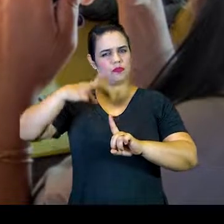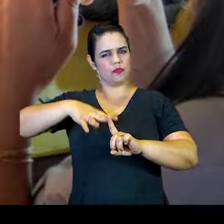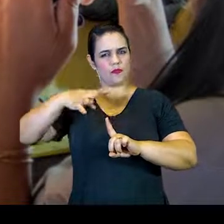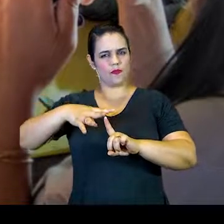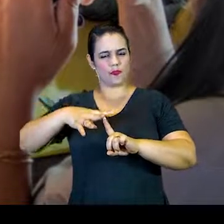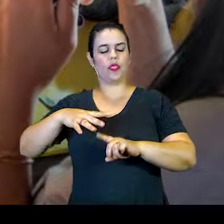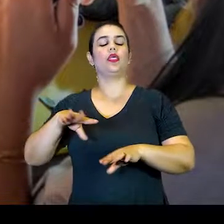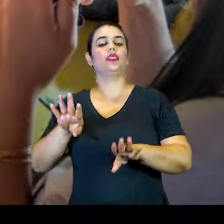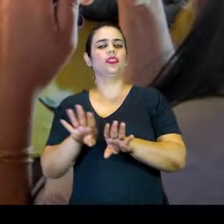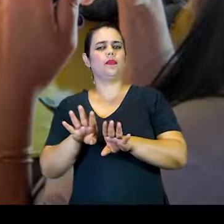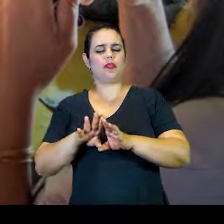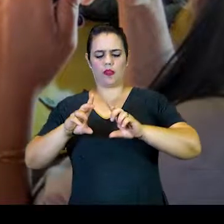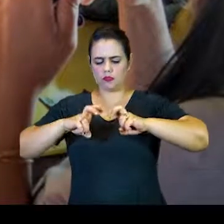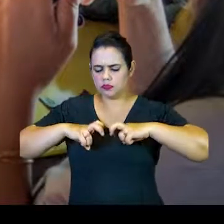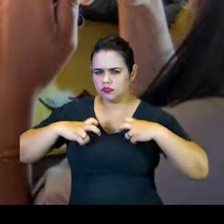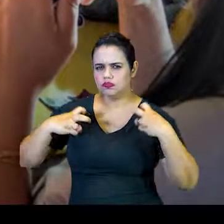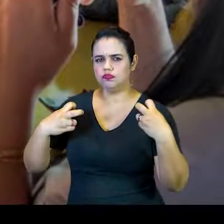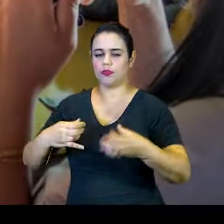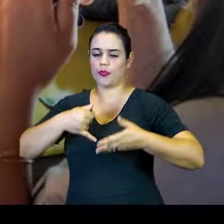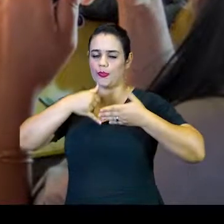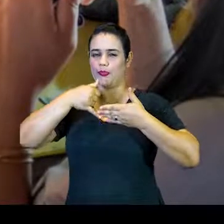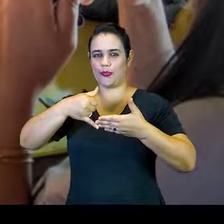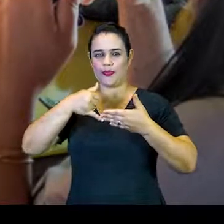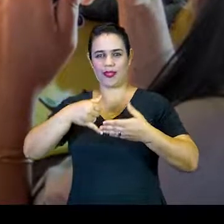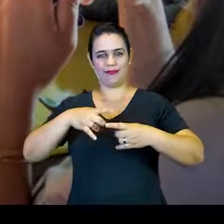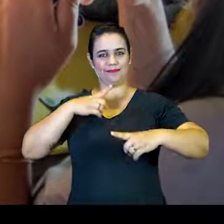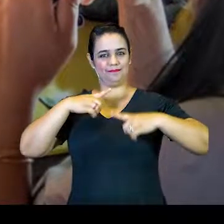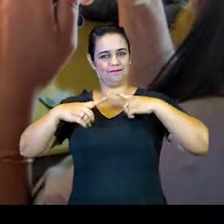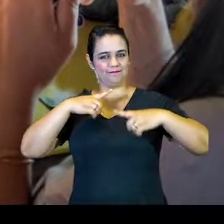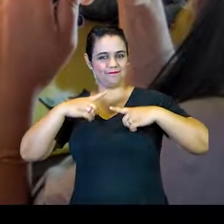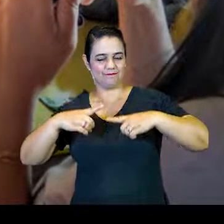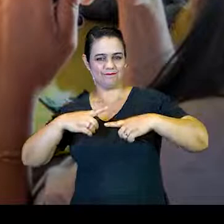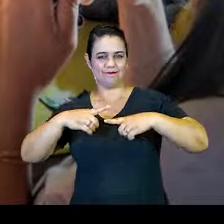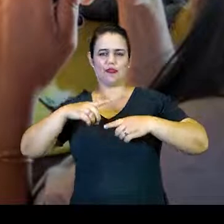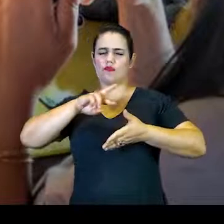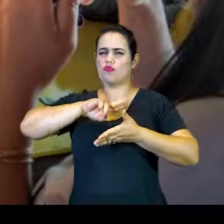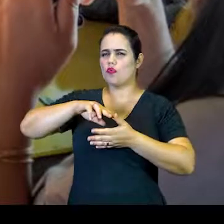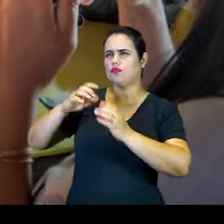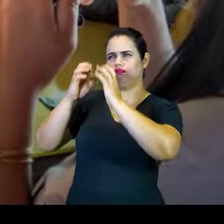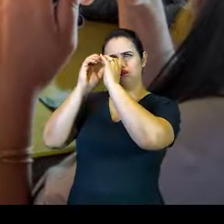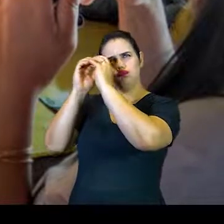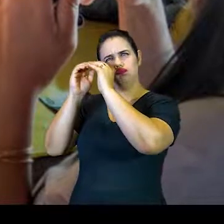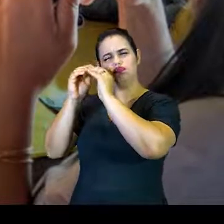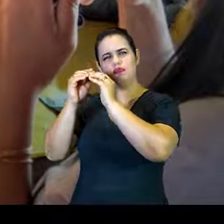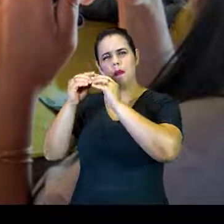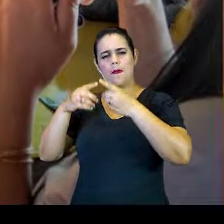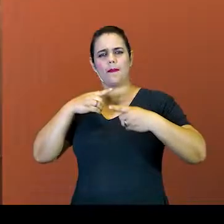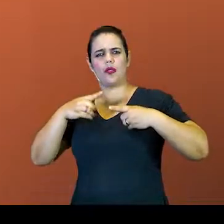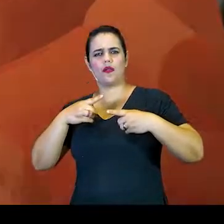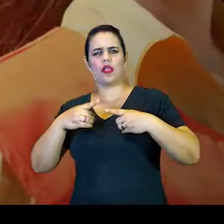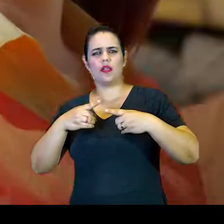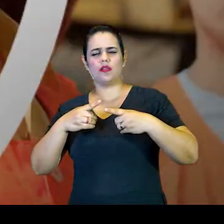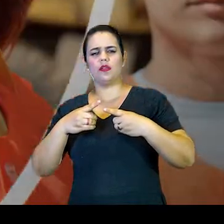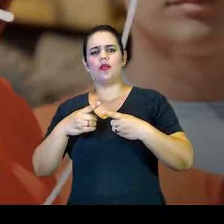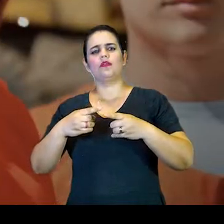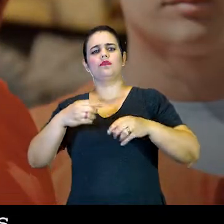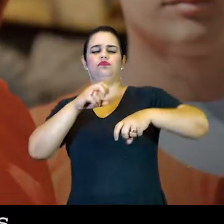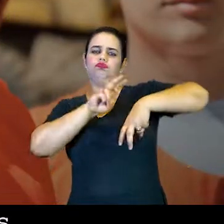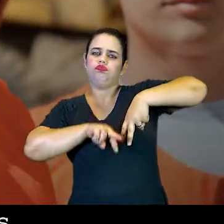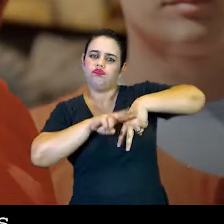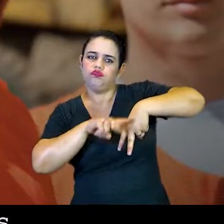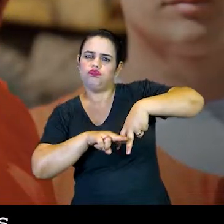Tereré oferece um espaço de reflexão sobre gênero, raça, etnia e violência contra as mulheres.